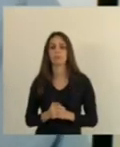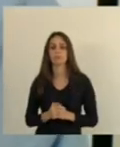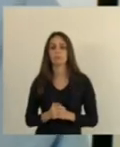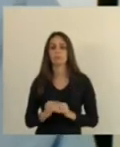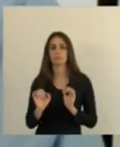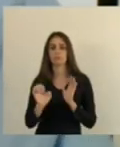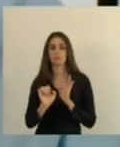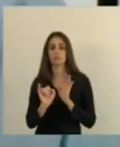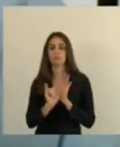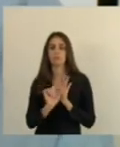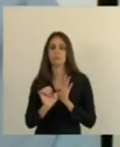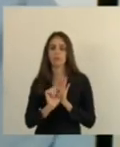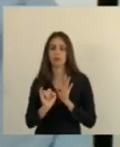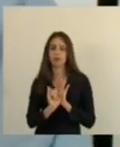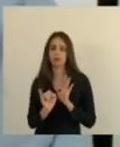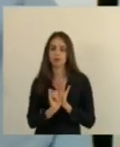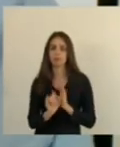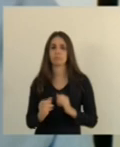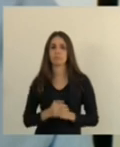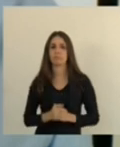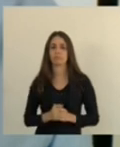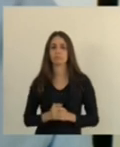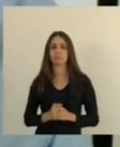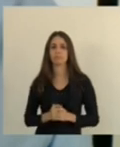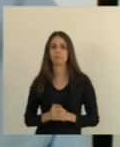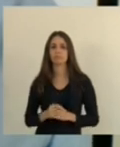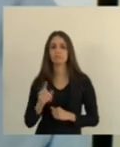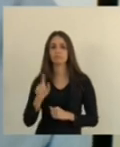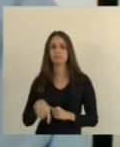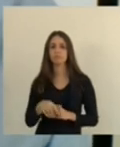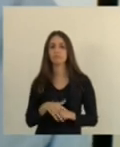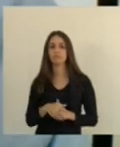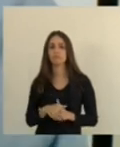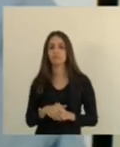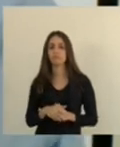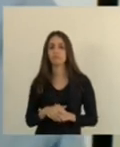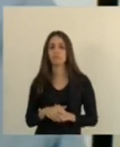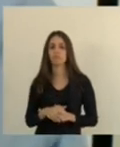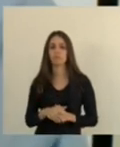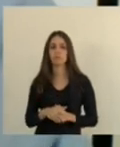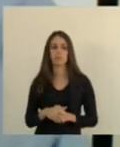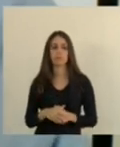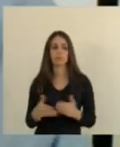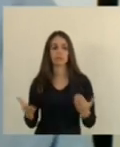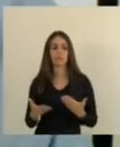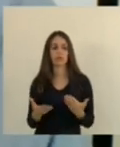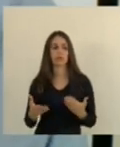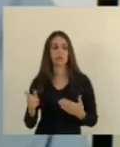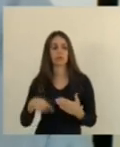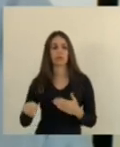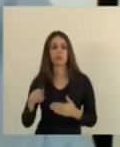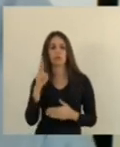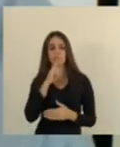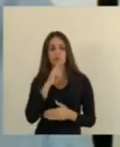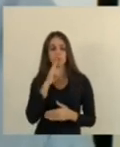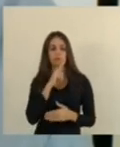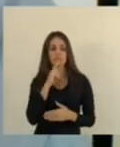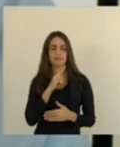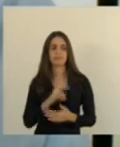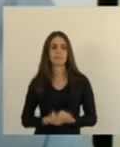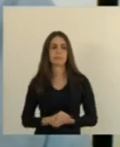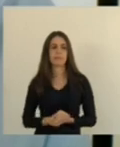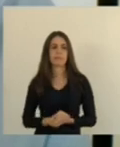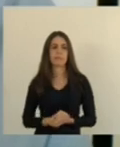edital a matéria ela ela está nesse momento em regime de urgência